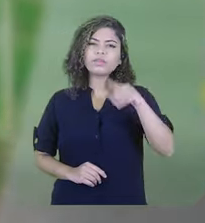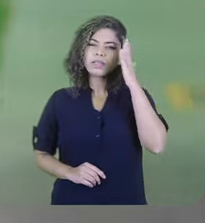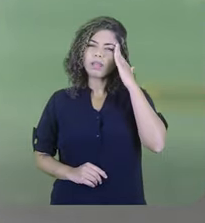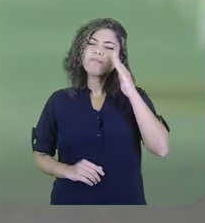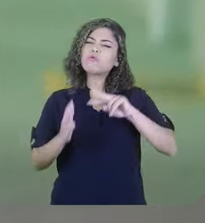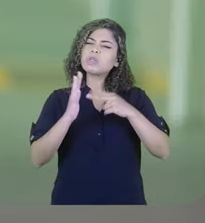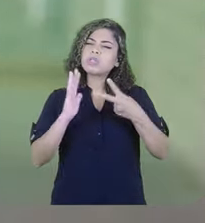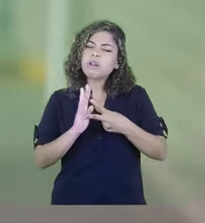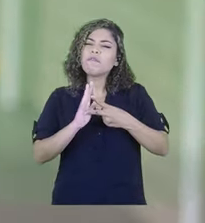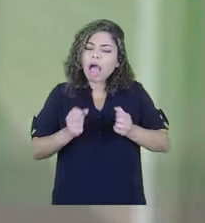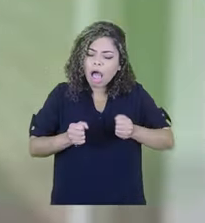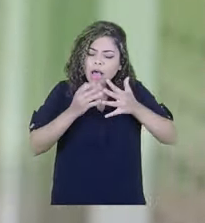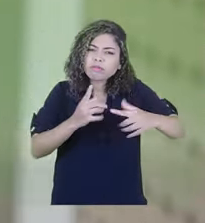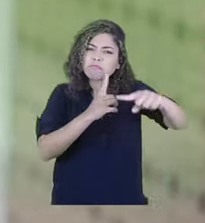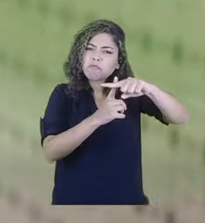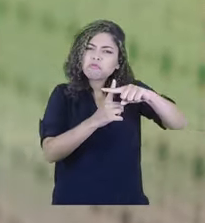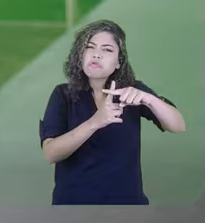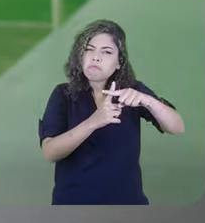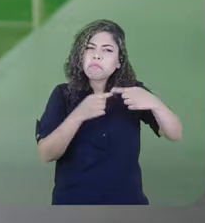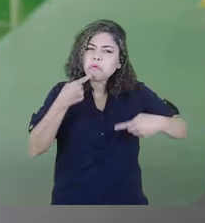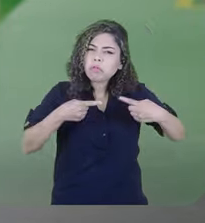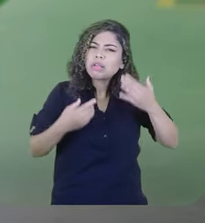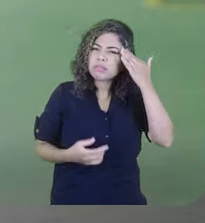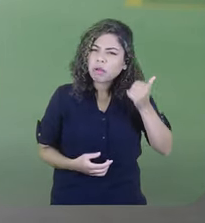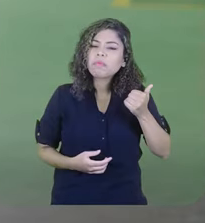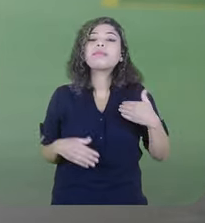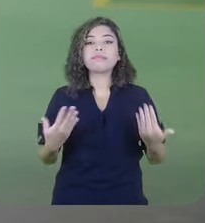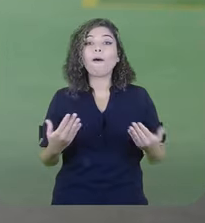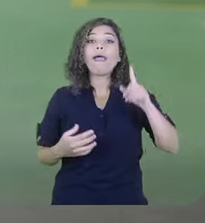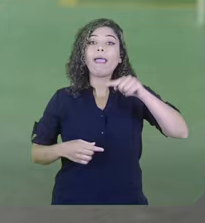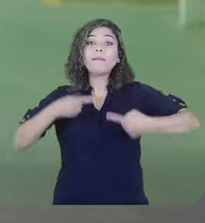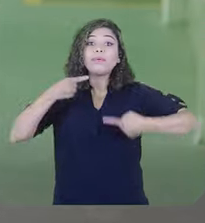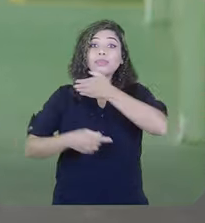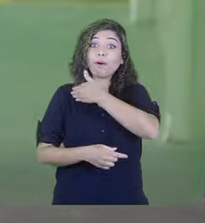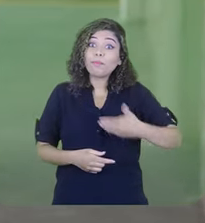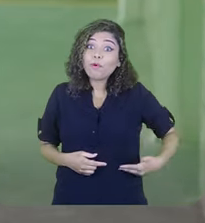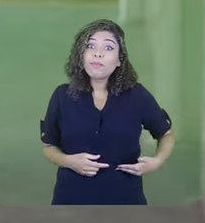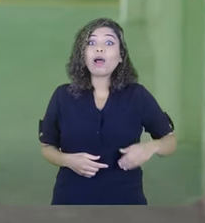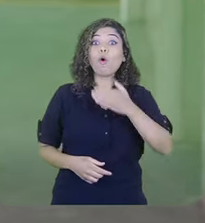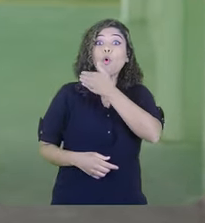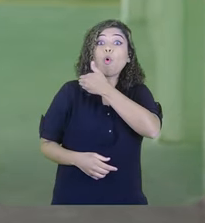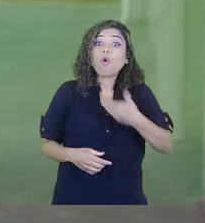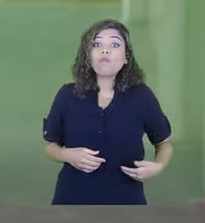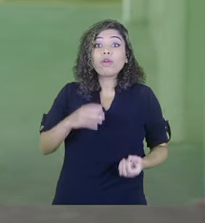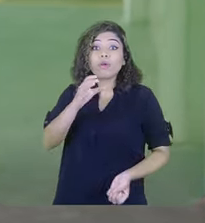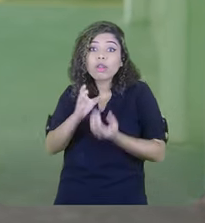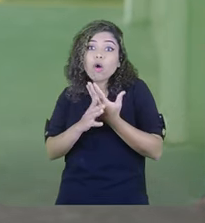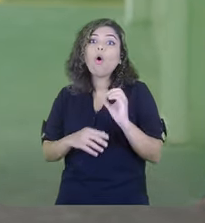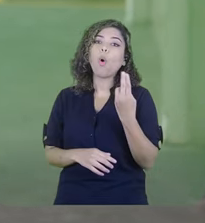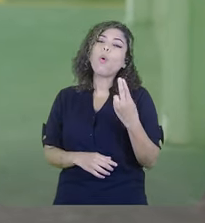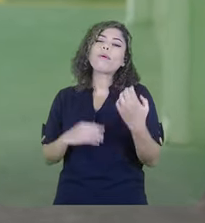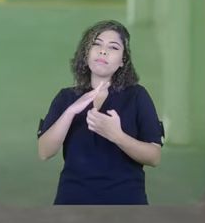Vocês sabem o que são ações afirmativas? Ações afirmativas são políticas públicas implantadas pelo governo ou